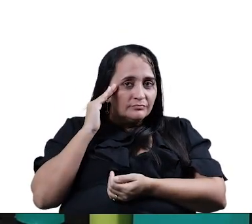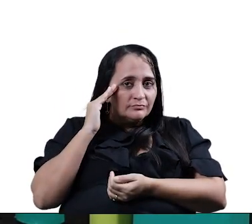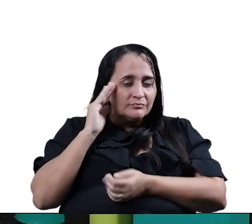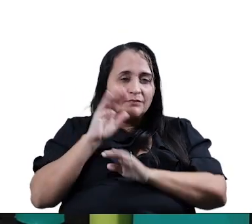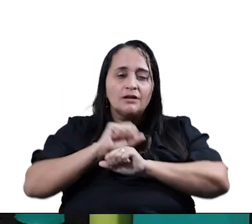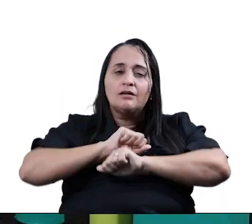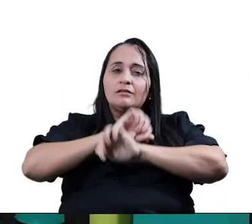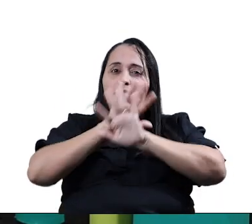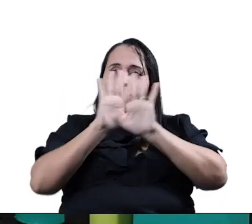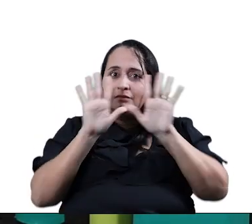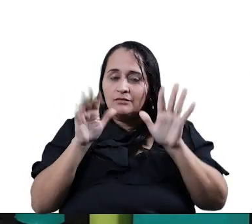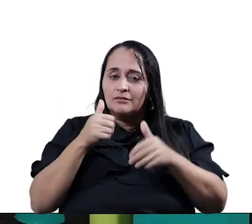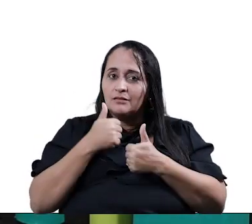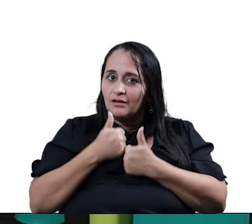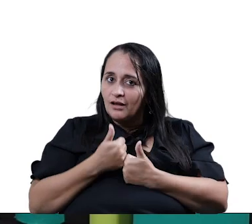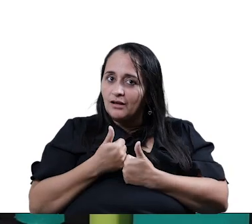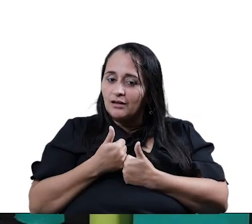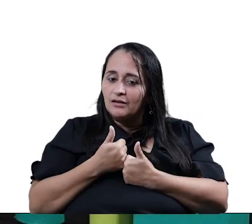Tá claro aí?